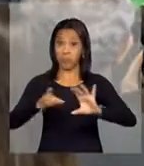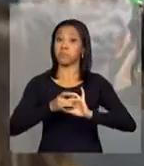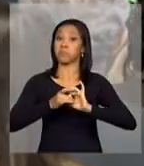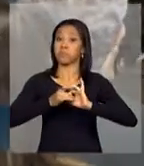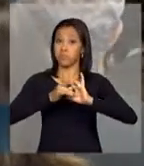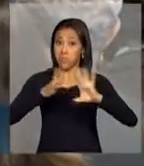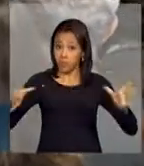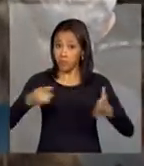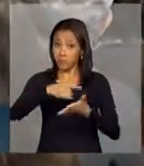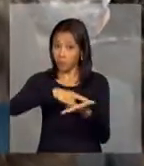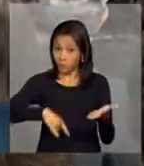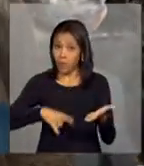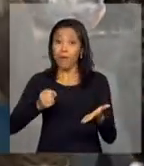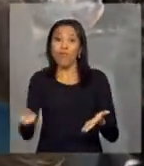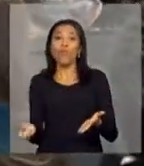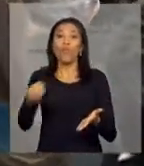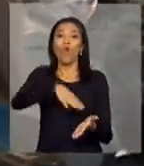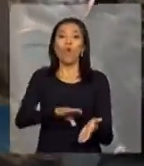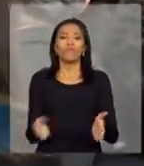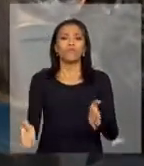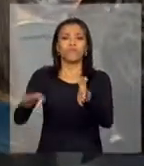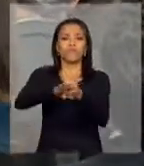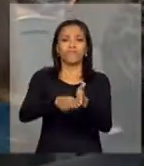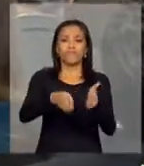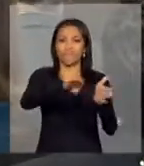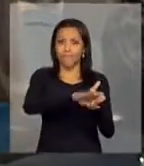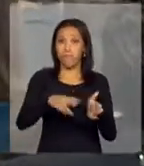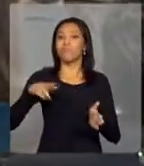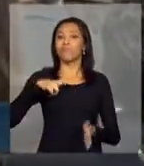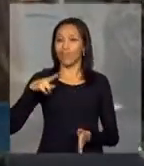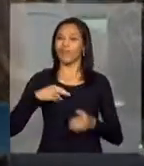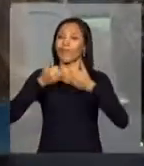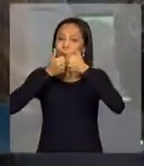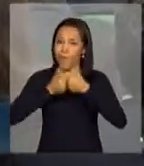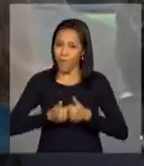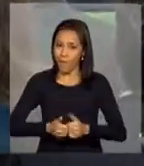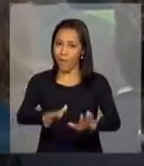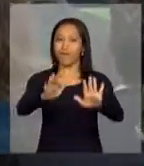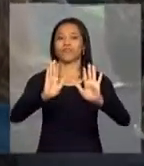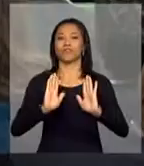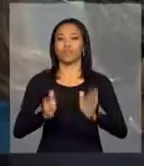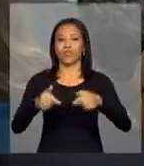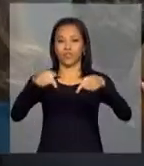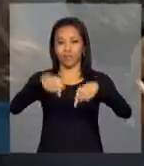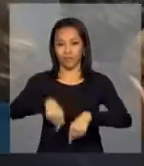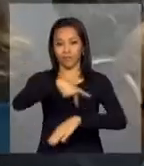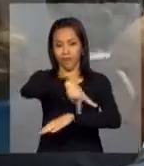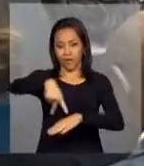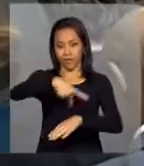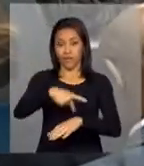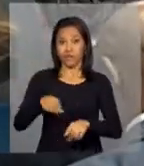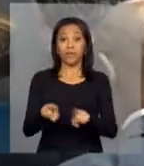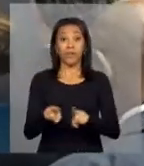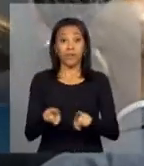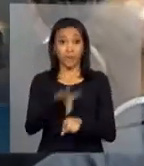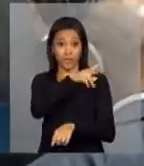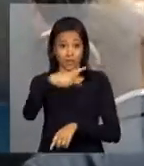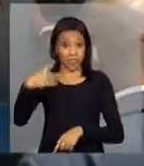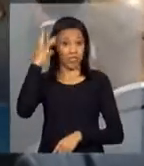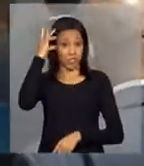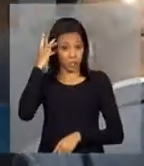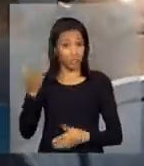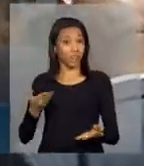da autorização para que novos terminais portuários privados comecem a operar no país. A presidenta Dilma Rousseff